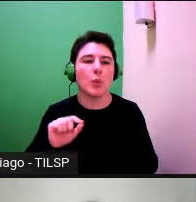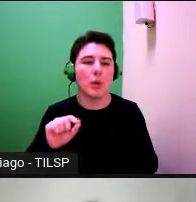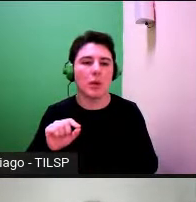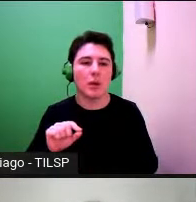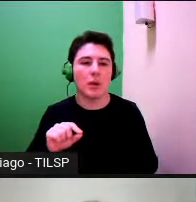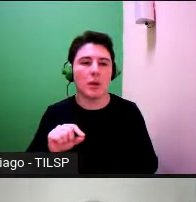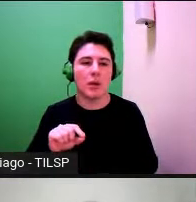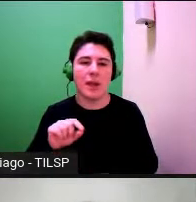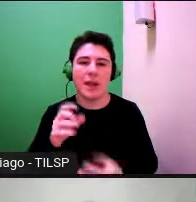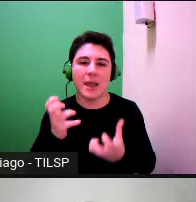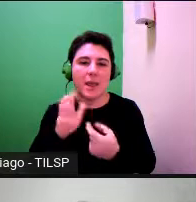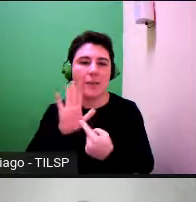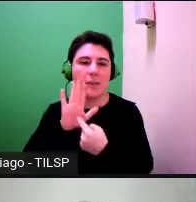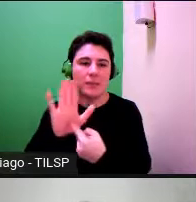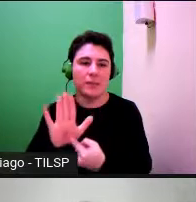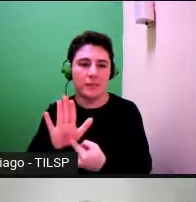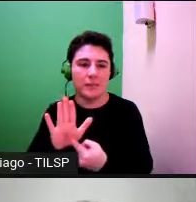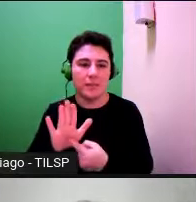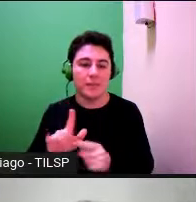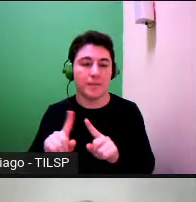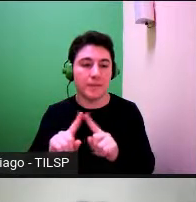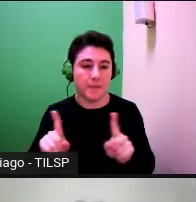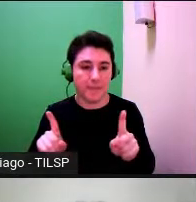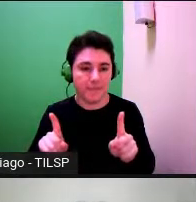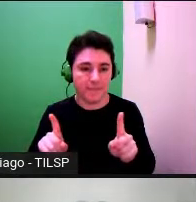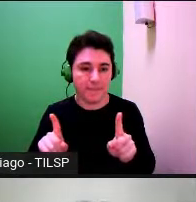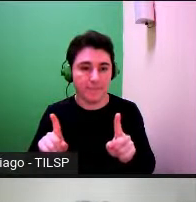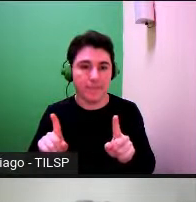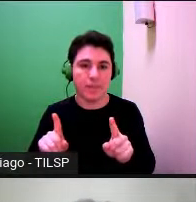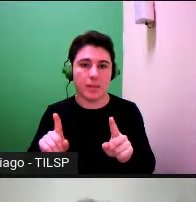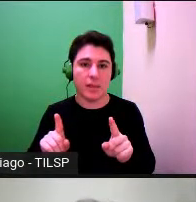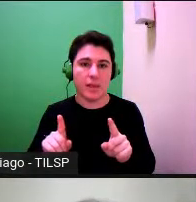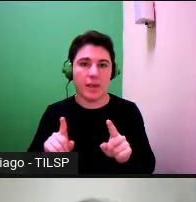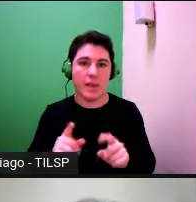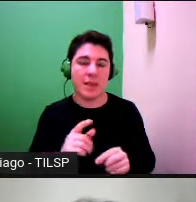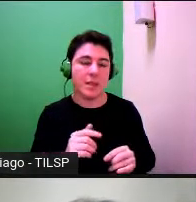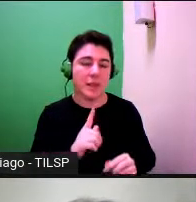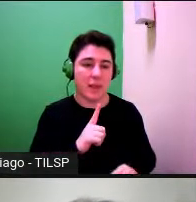expor e que atravessa o narrar